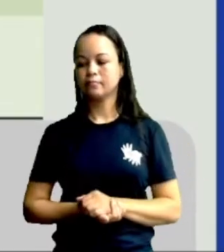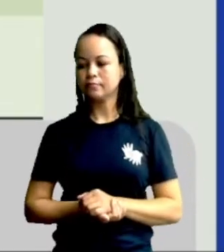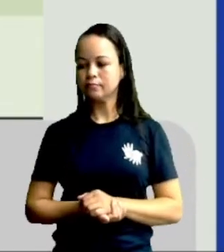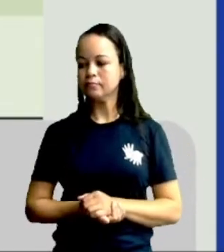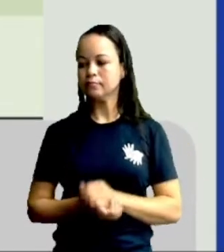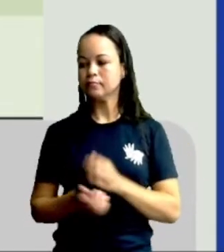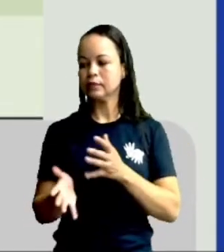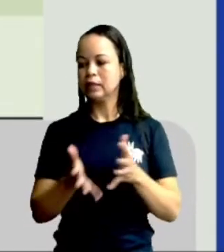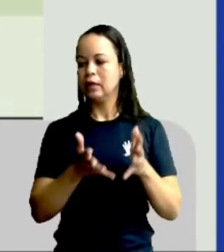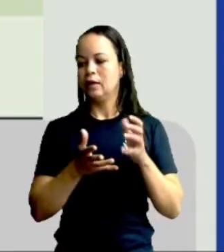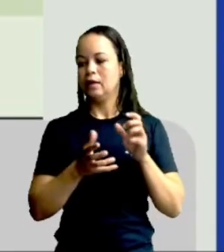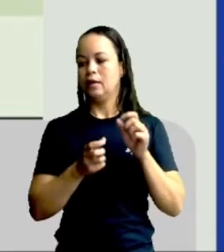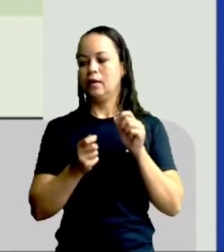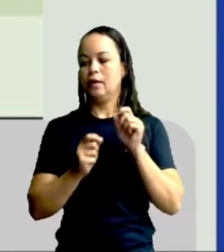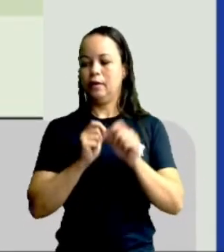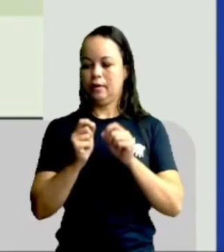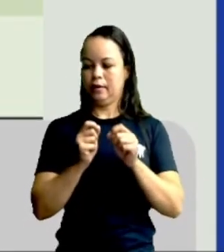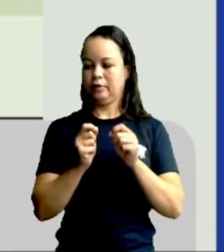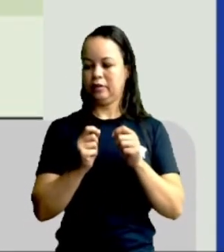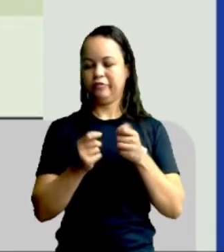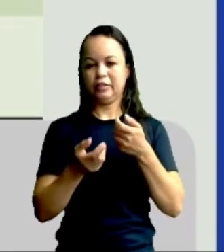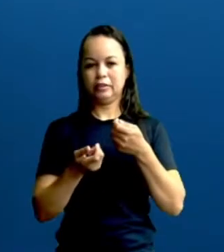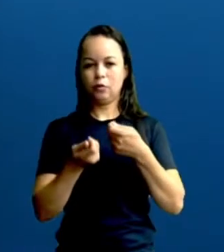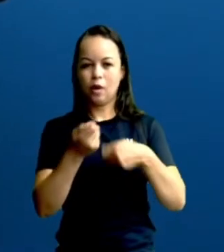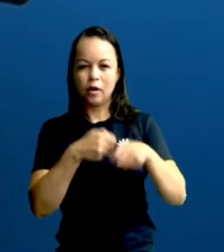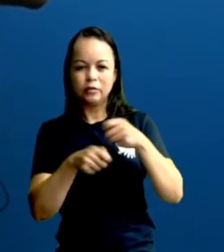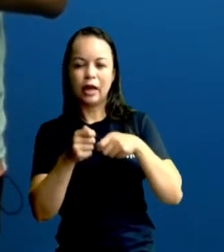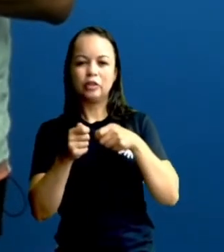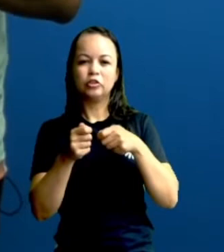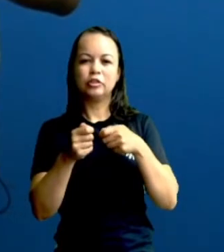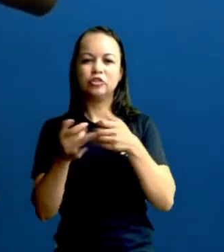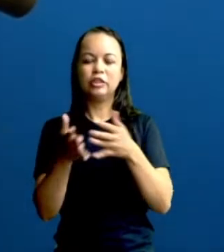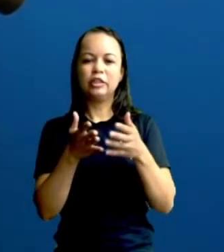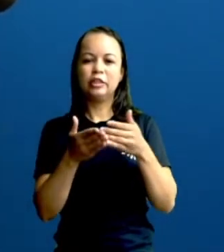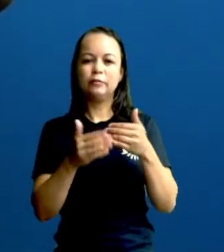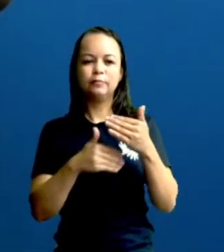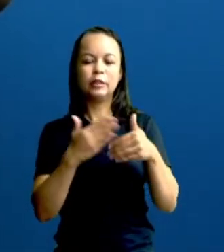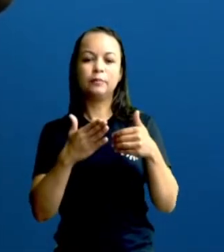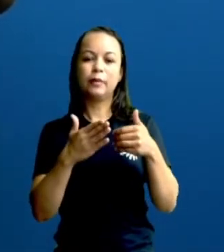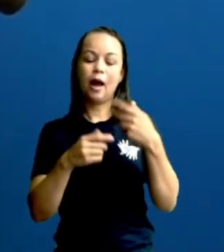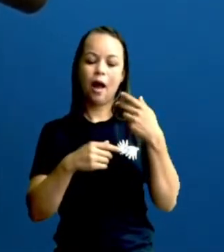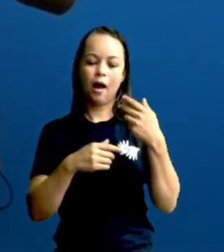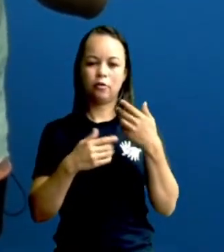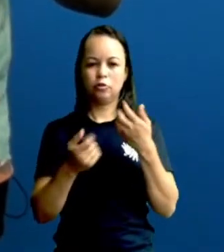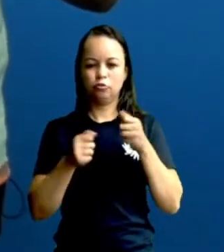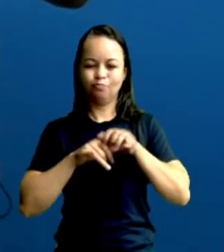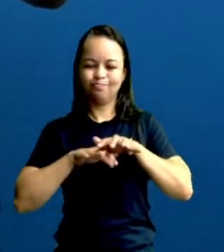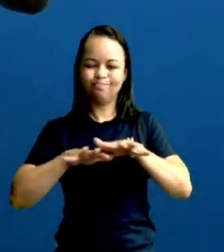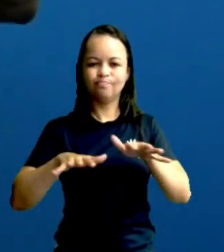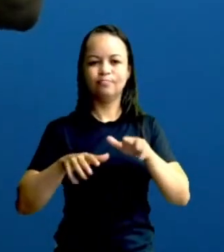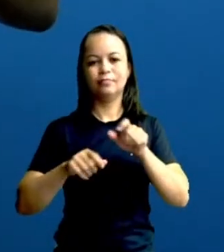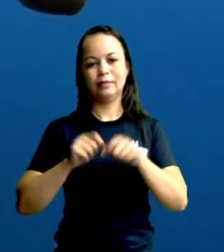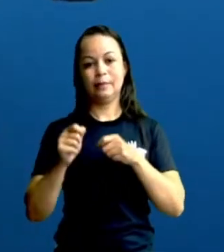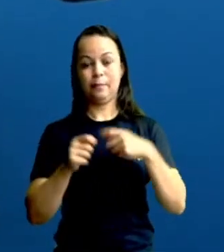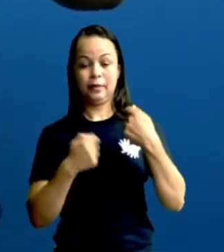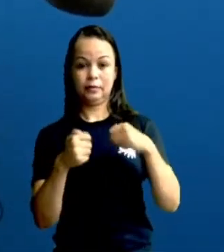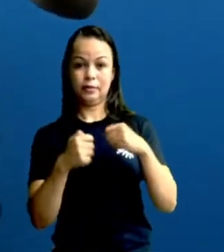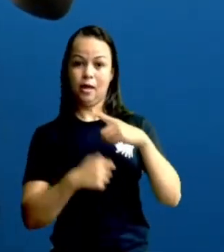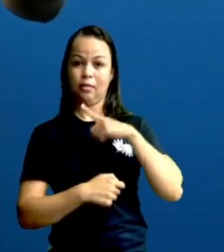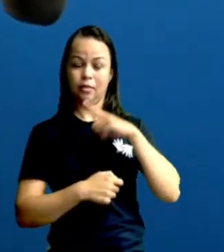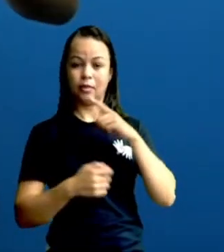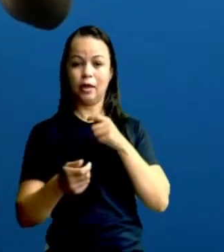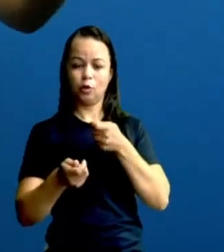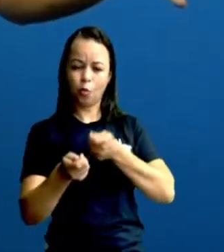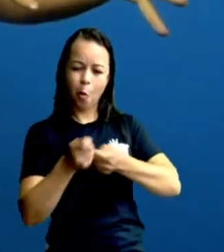taxas e ritmos de exploração. Ou seja, você tem que ter todo um gerenciamento, todo um